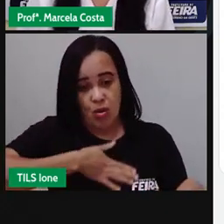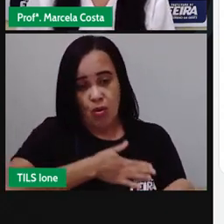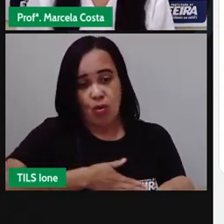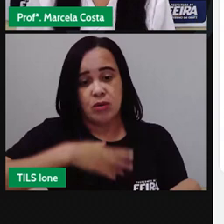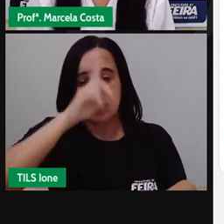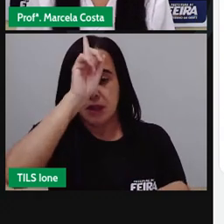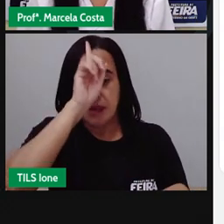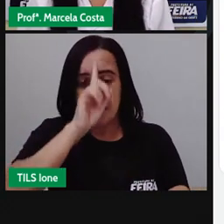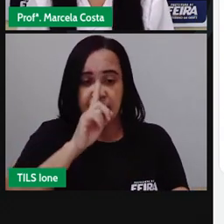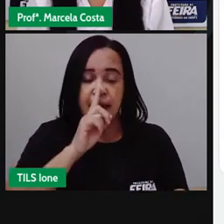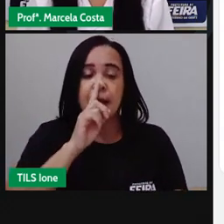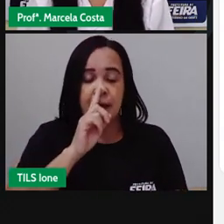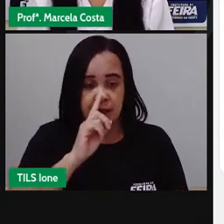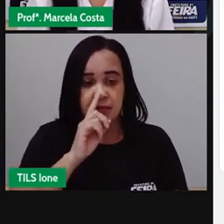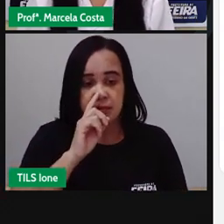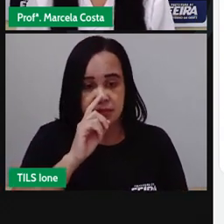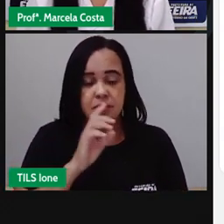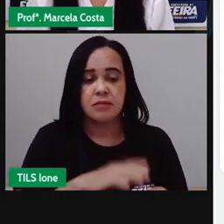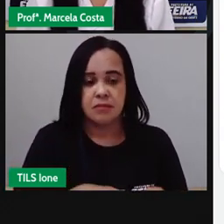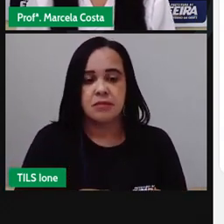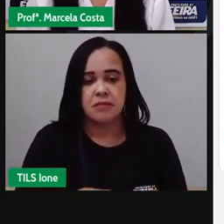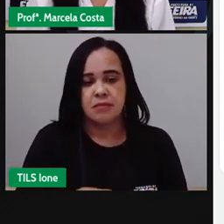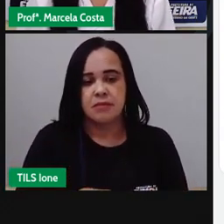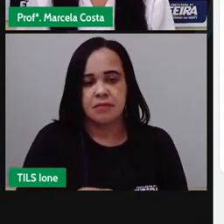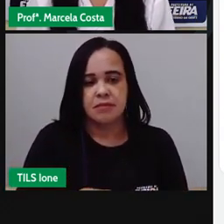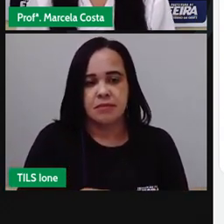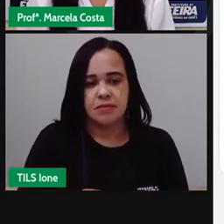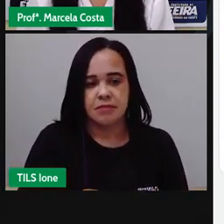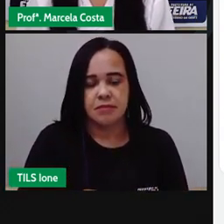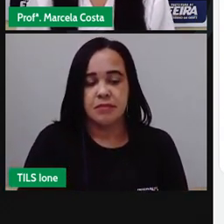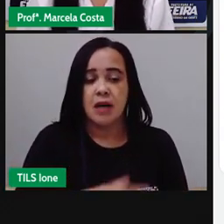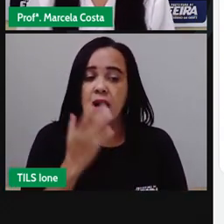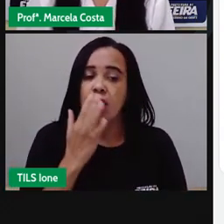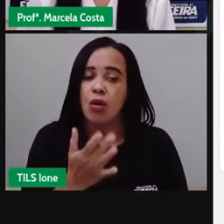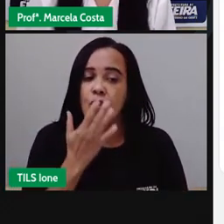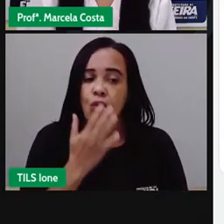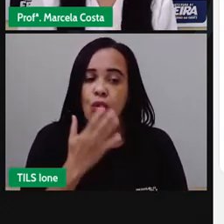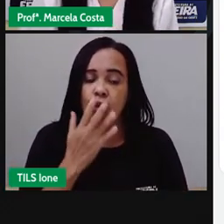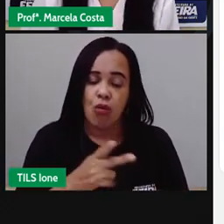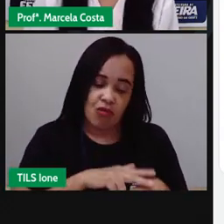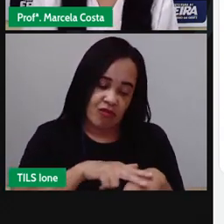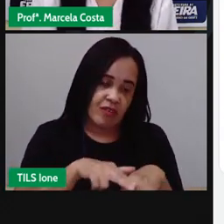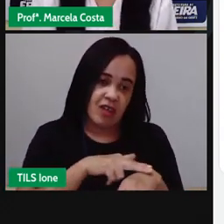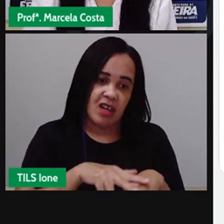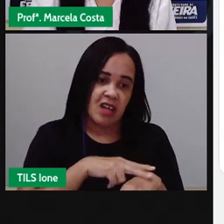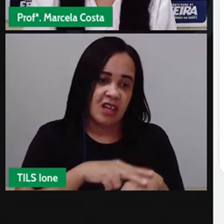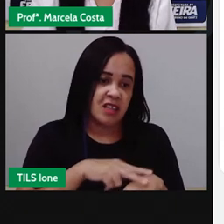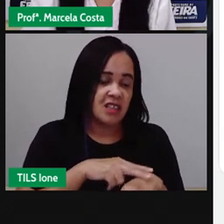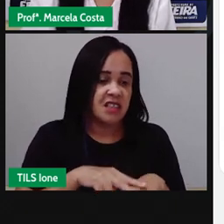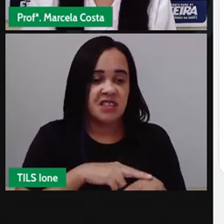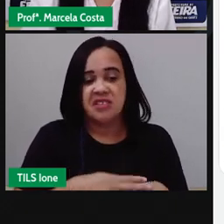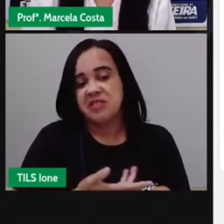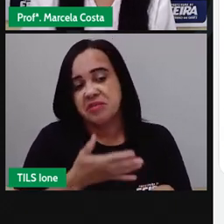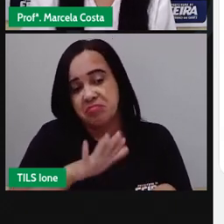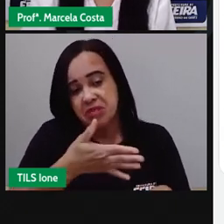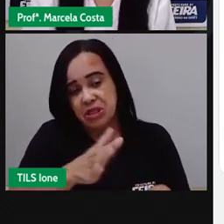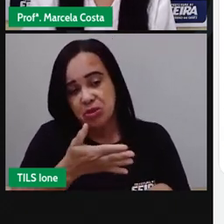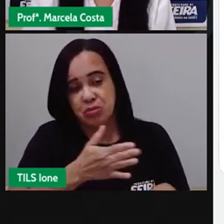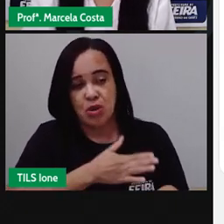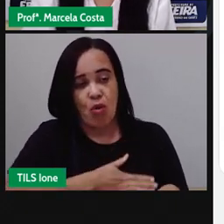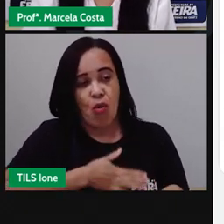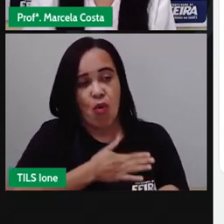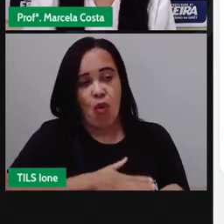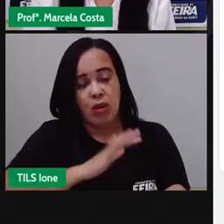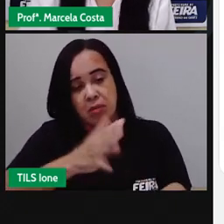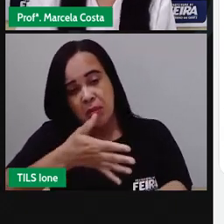menos votada foi a barra foi a cor verde representada aí por uma barra menor que está indicando o número um